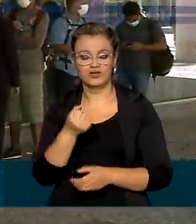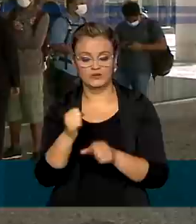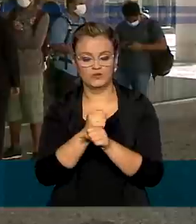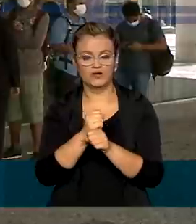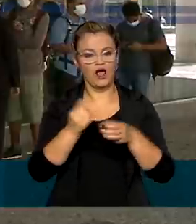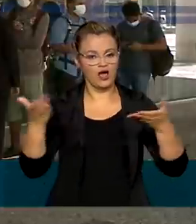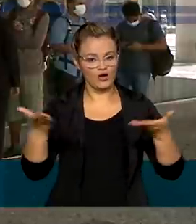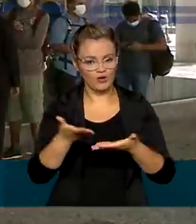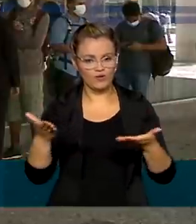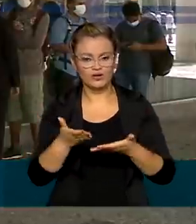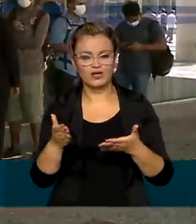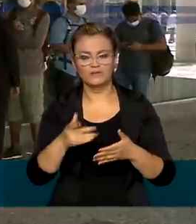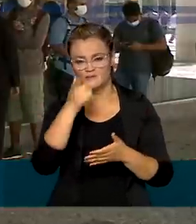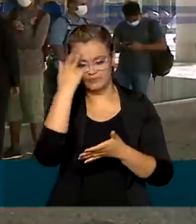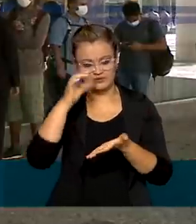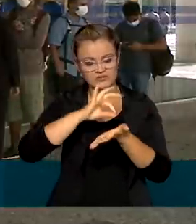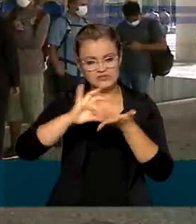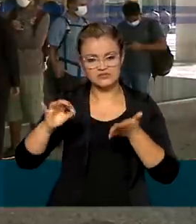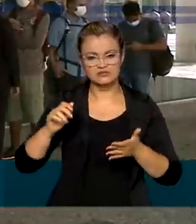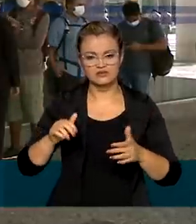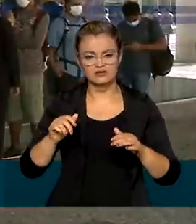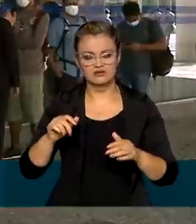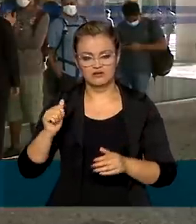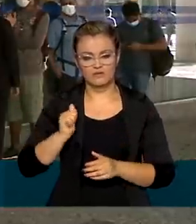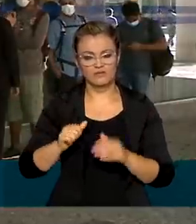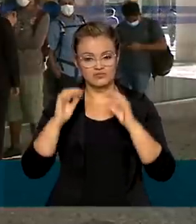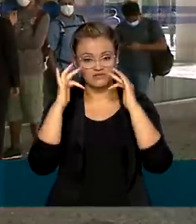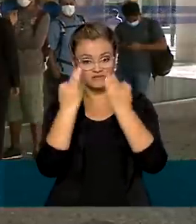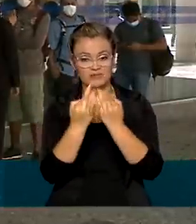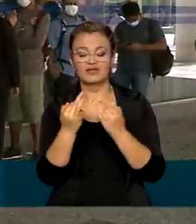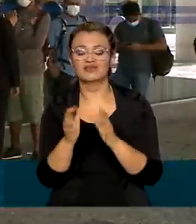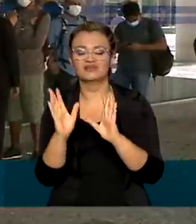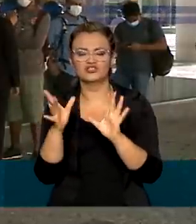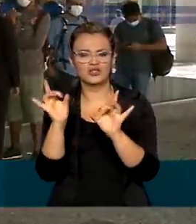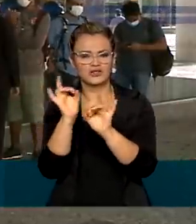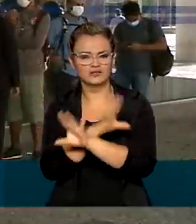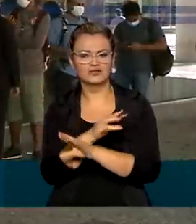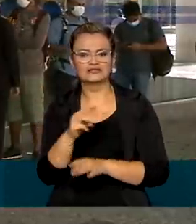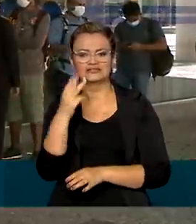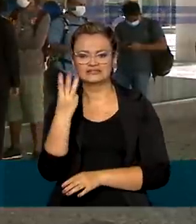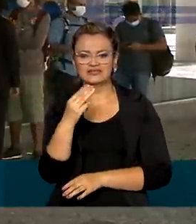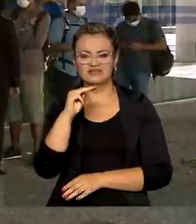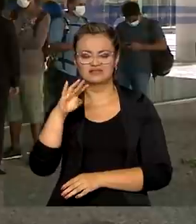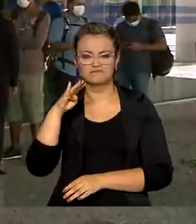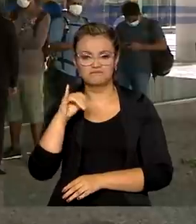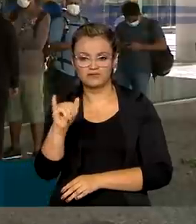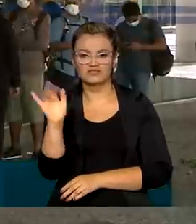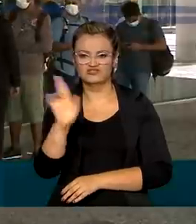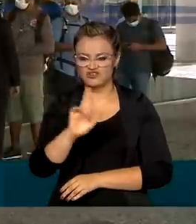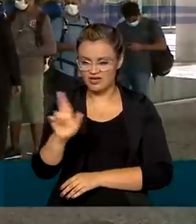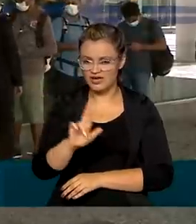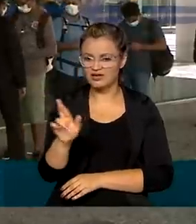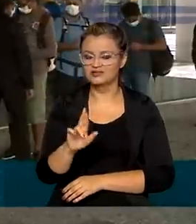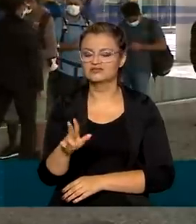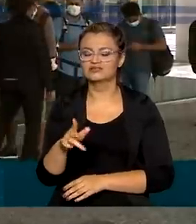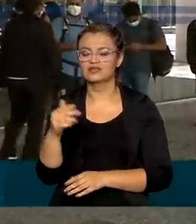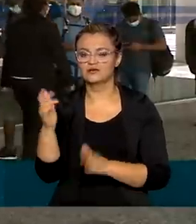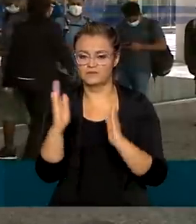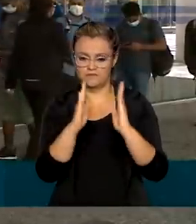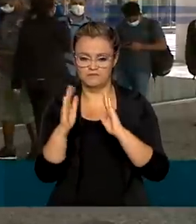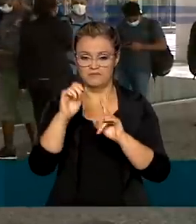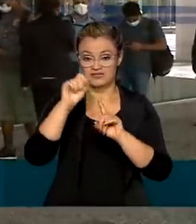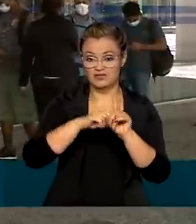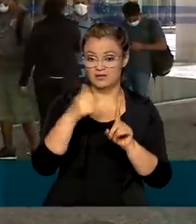para os inscritos no Bolsa Família. E já repassou um total de 3,5 bilhões de reais em primeira